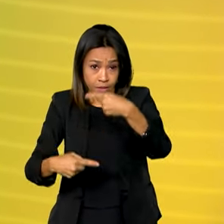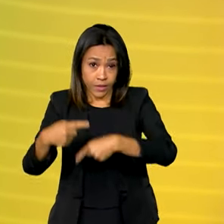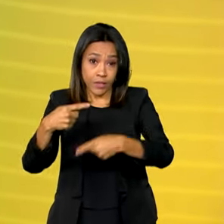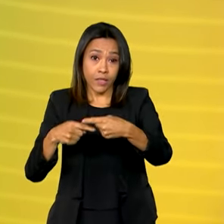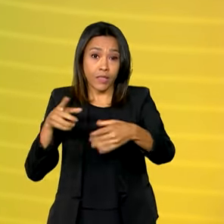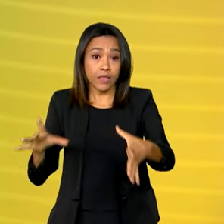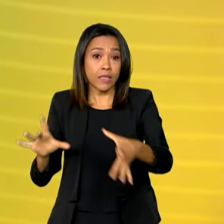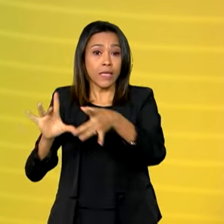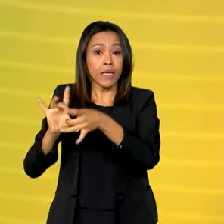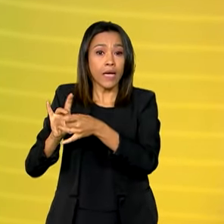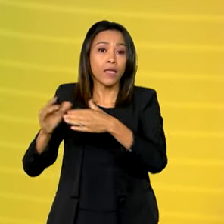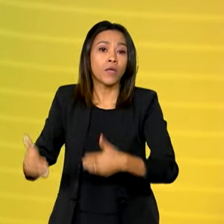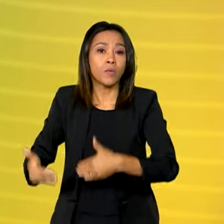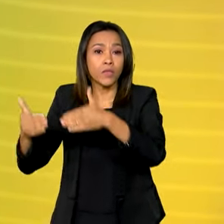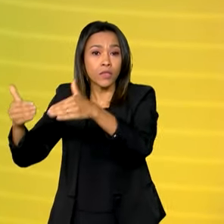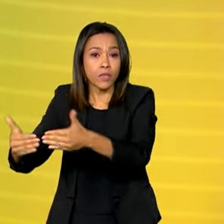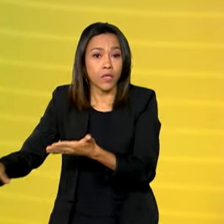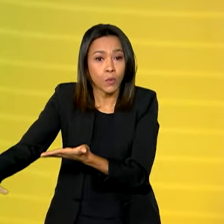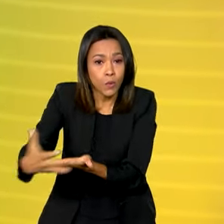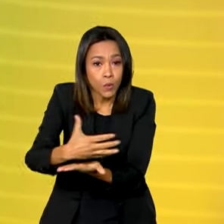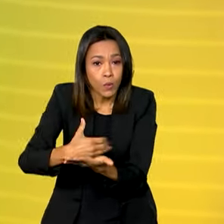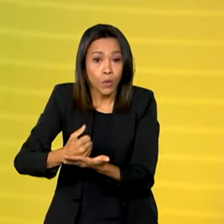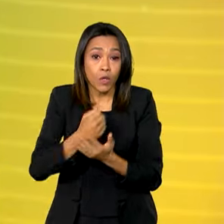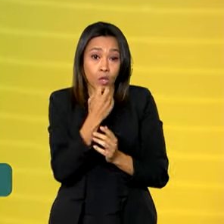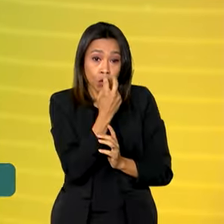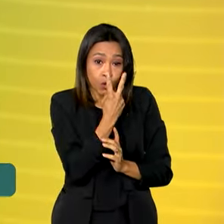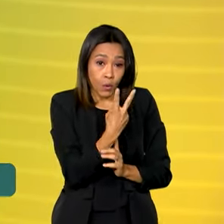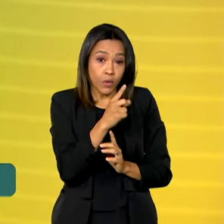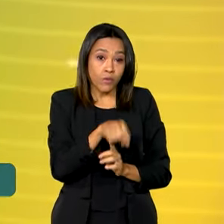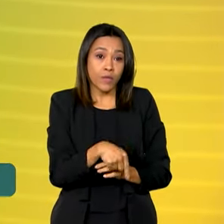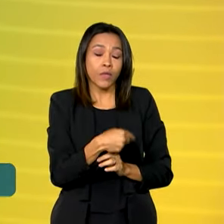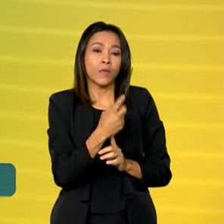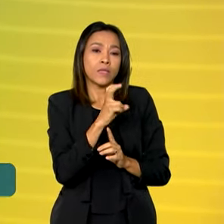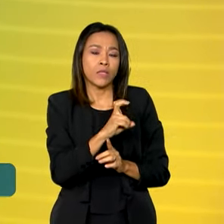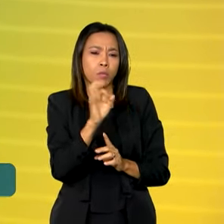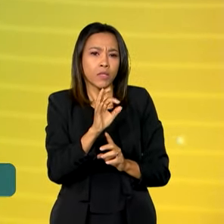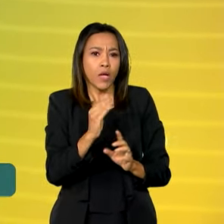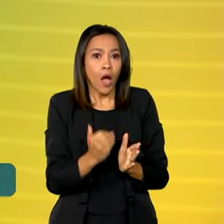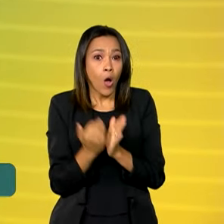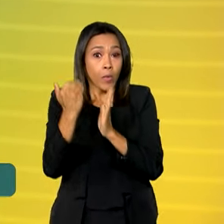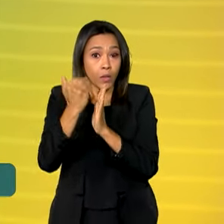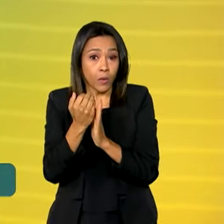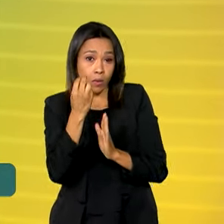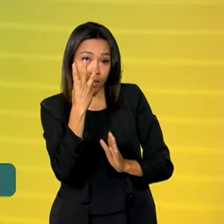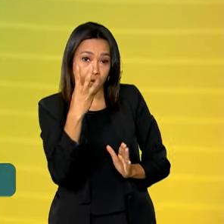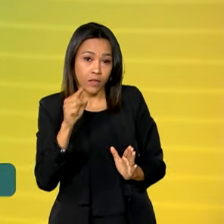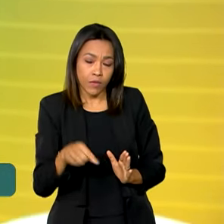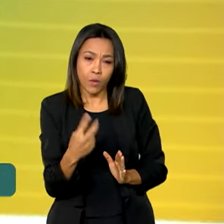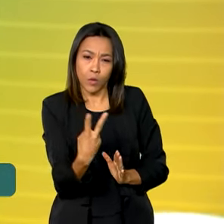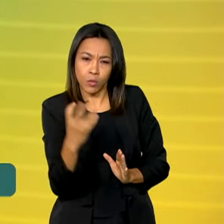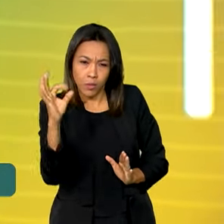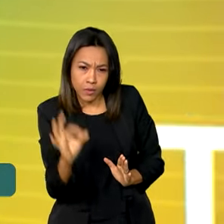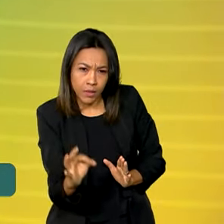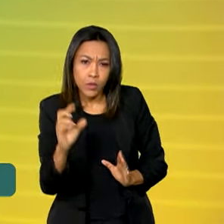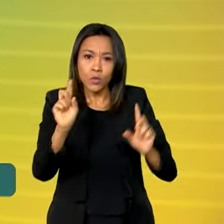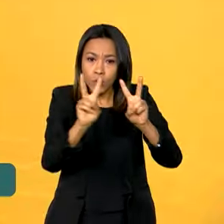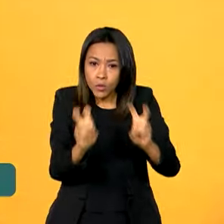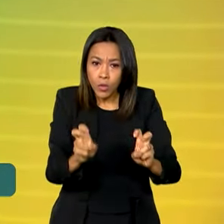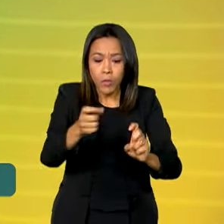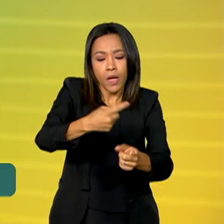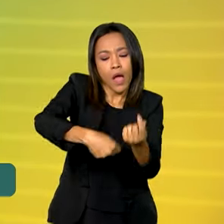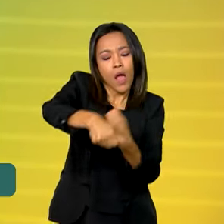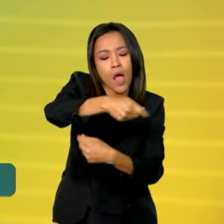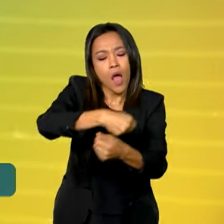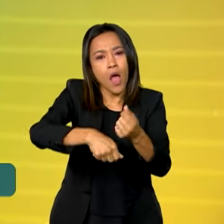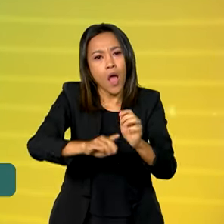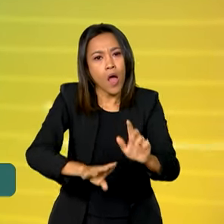Ministério da Fazenda aumentou de 2,5% para 3,2% a estimativa de crescimento da economia brasileira